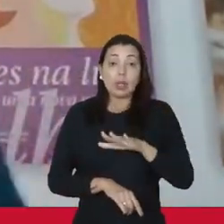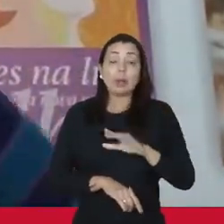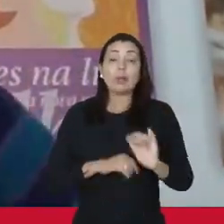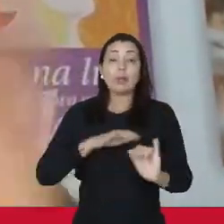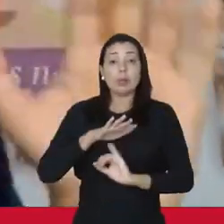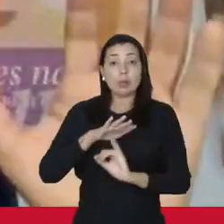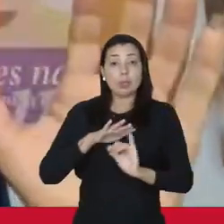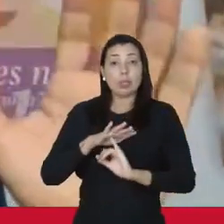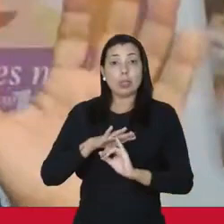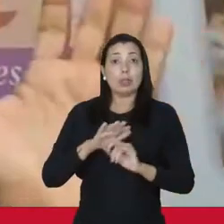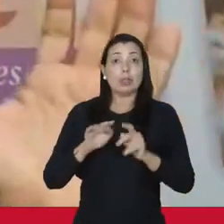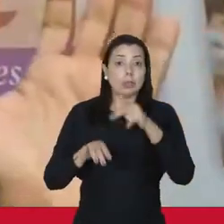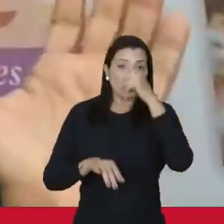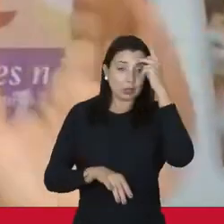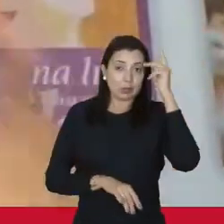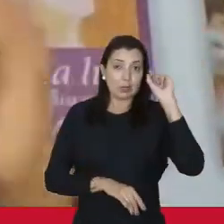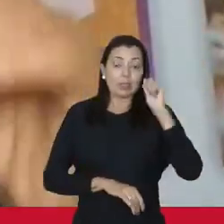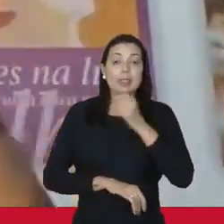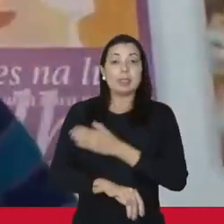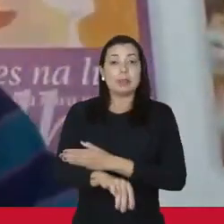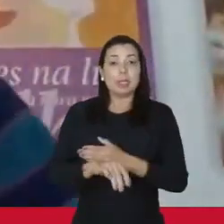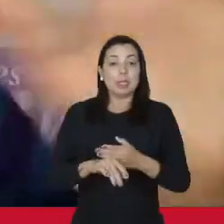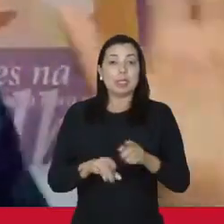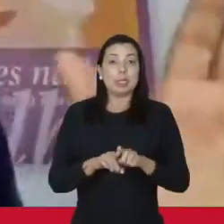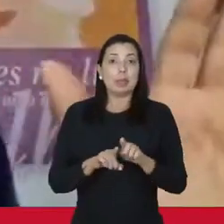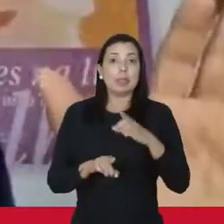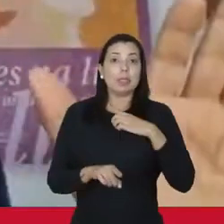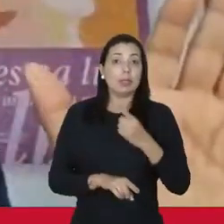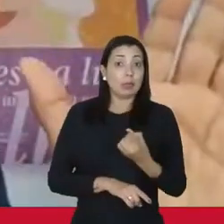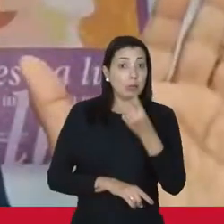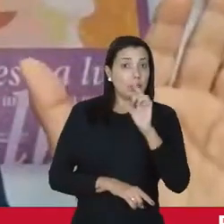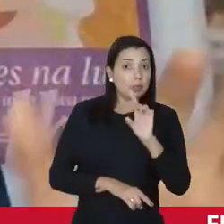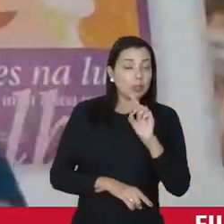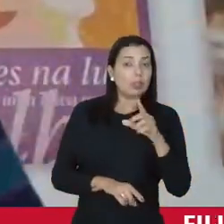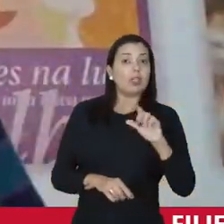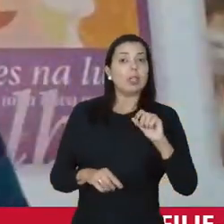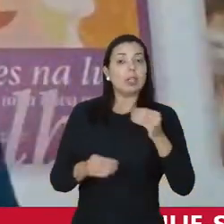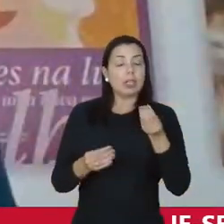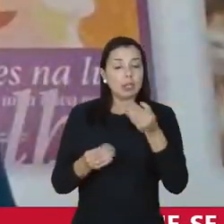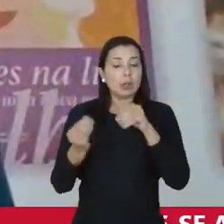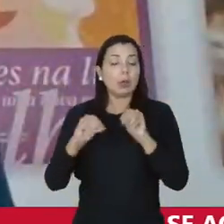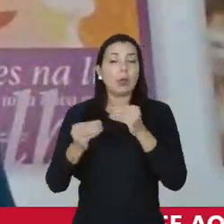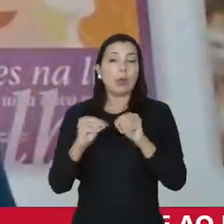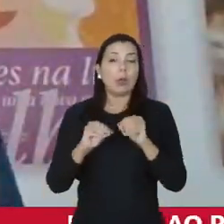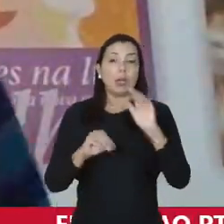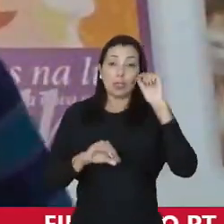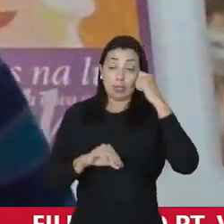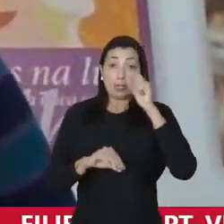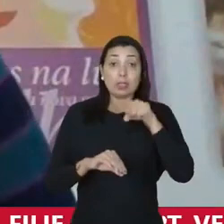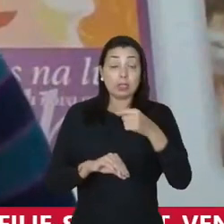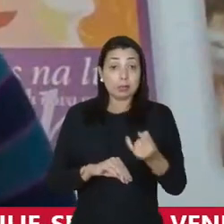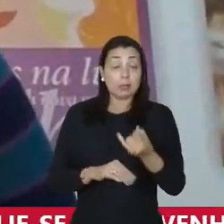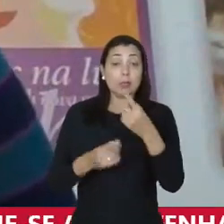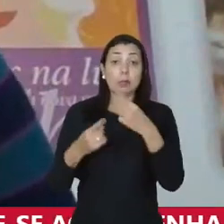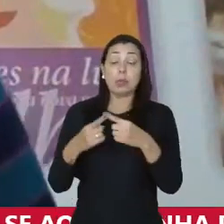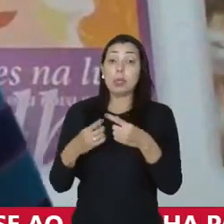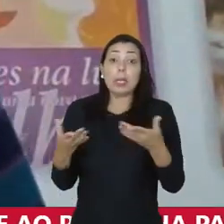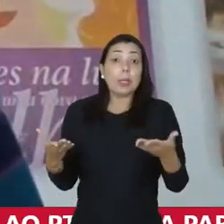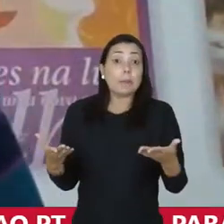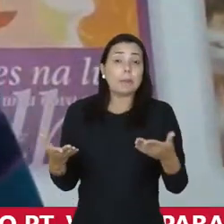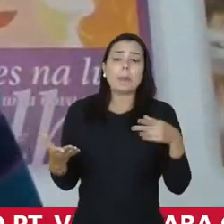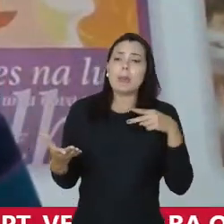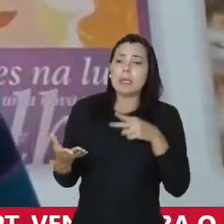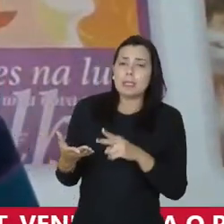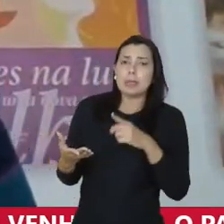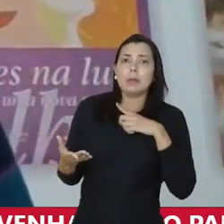institucionais de Niterói do que personagens brancas. Quando tem uma só, eles já botam negros. E isso é muito importante, porque o